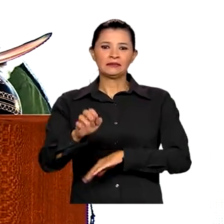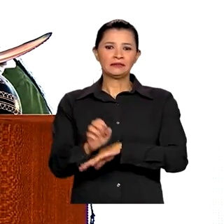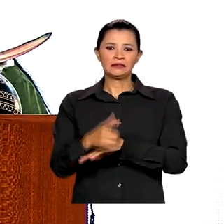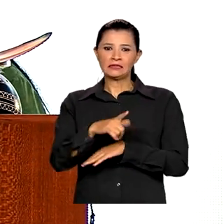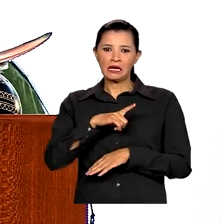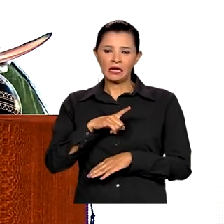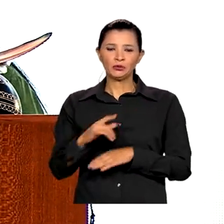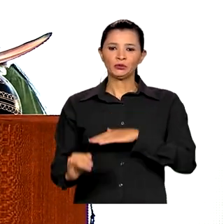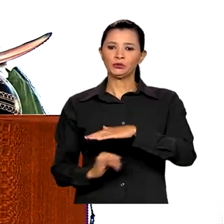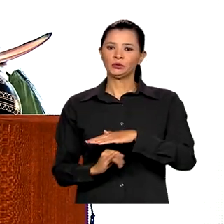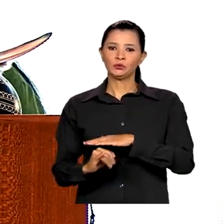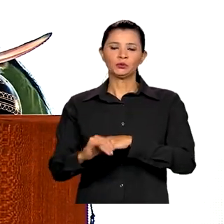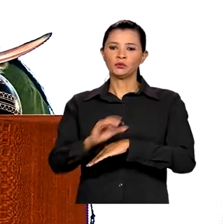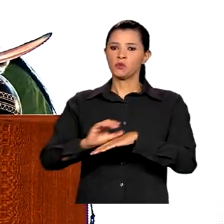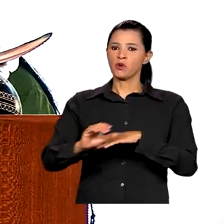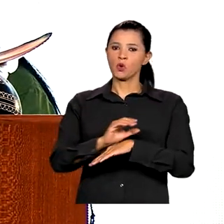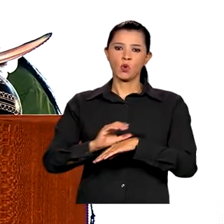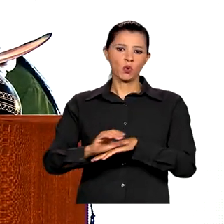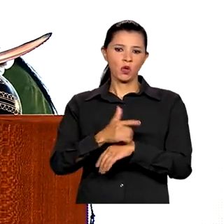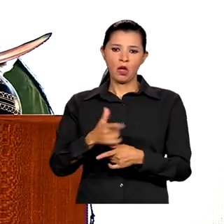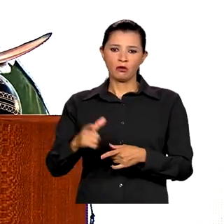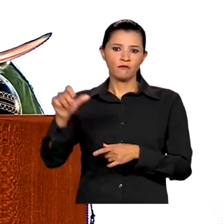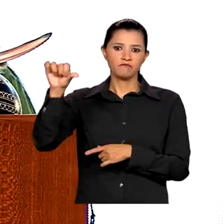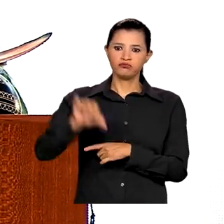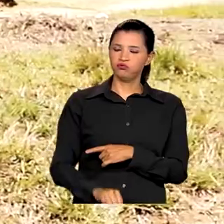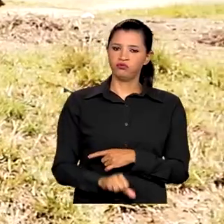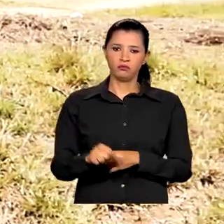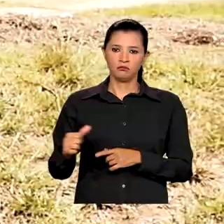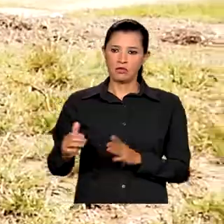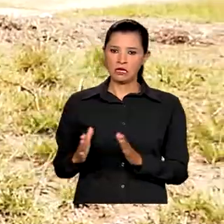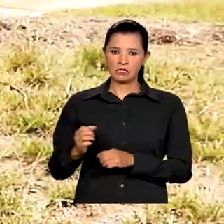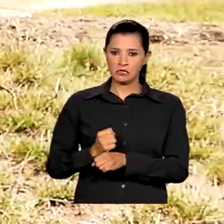inconstitucional que se agravou nestes últimos anos.